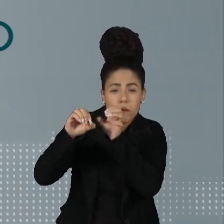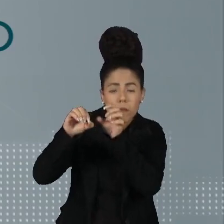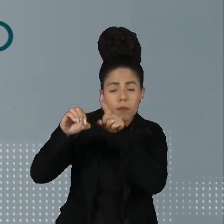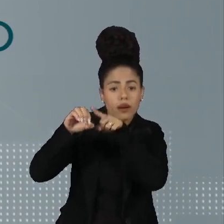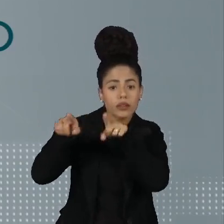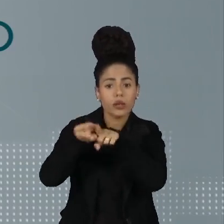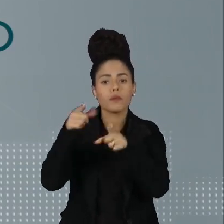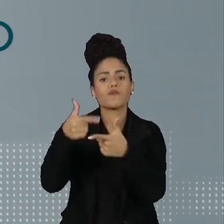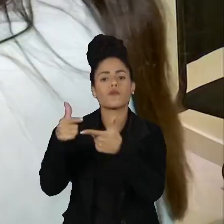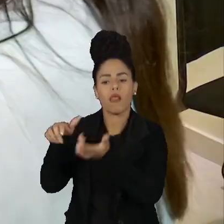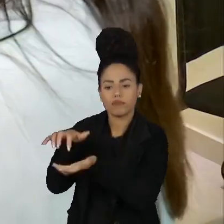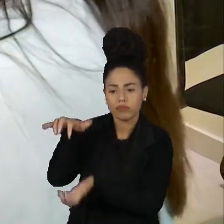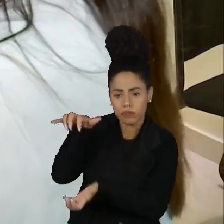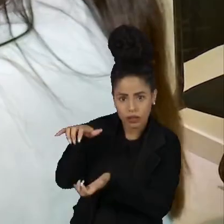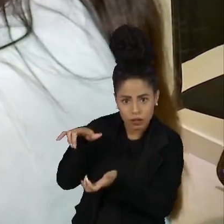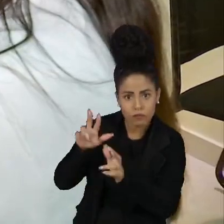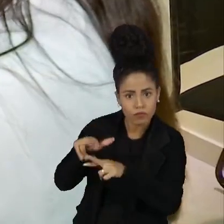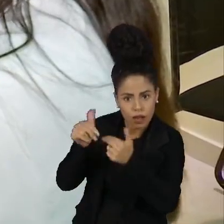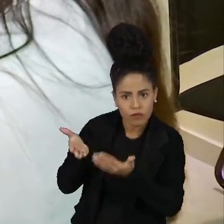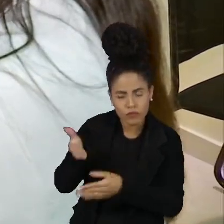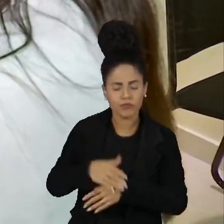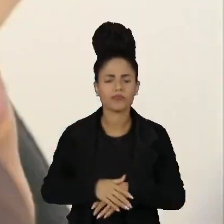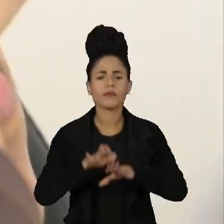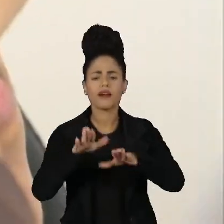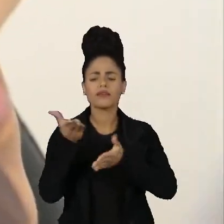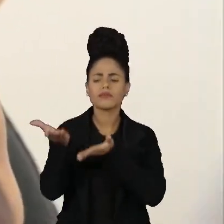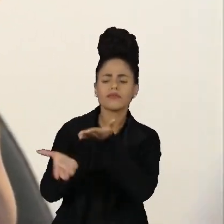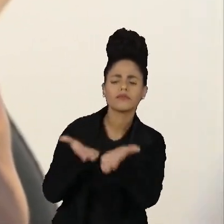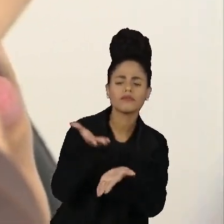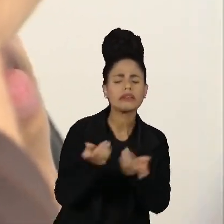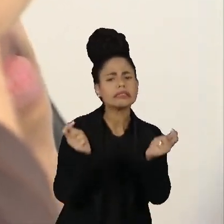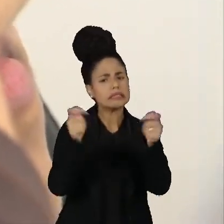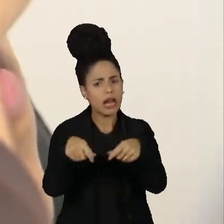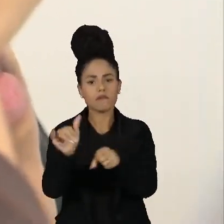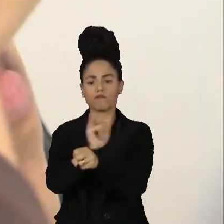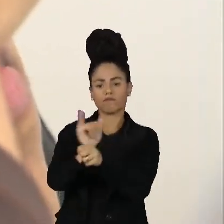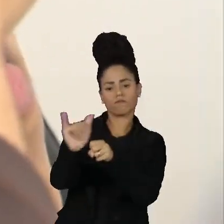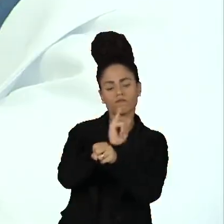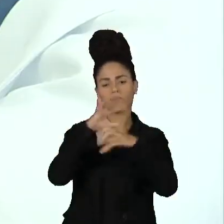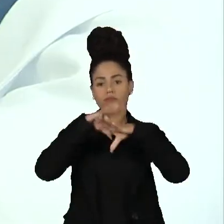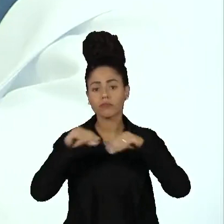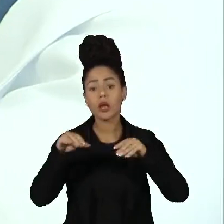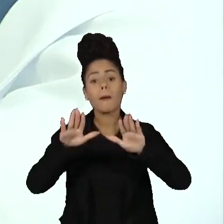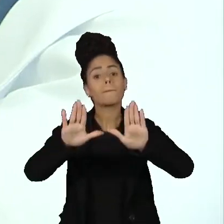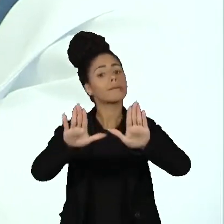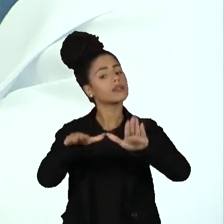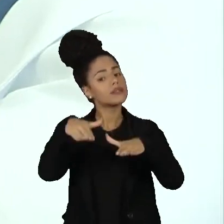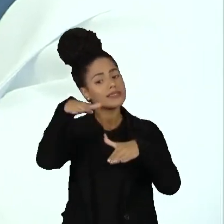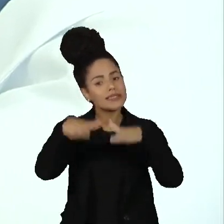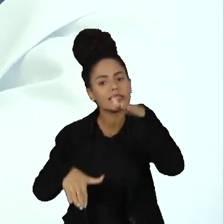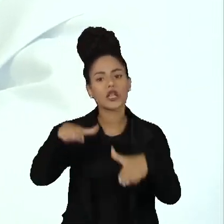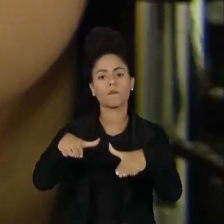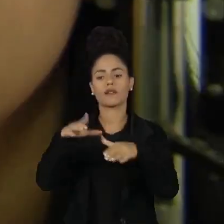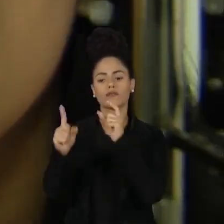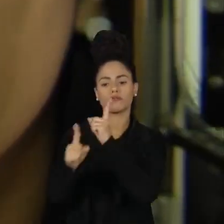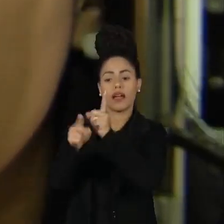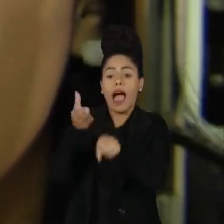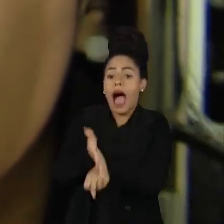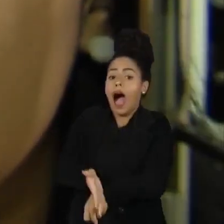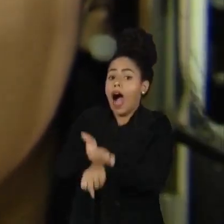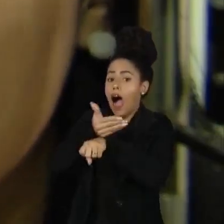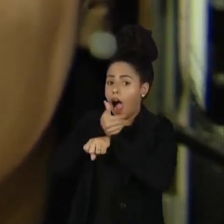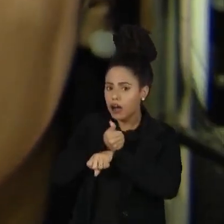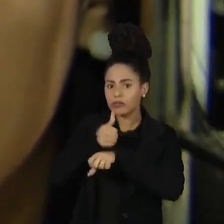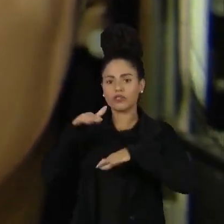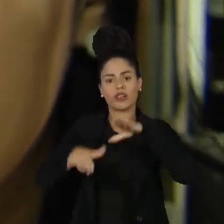pelo envelhecimento. Quadros que podem ser tratados e até revertidos, mas dependem de um diagnóstico precoce que muitas